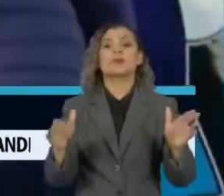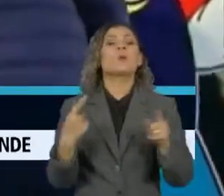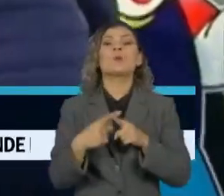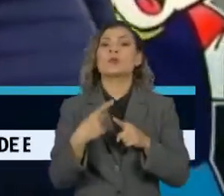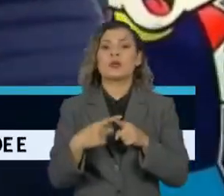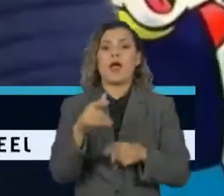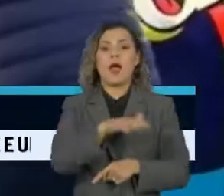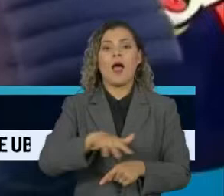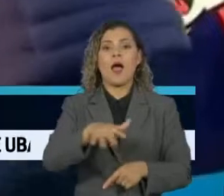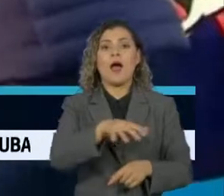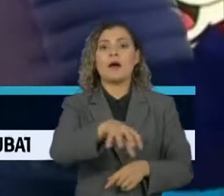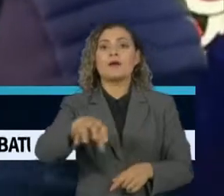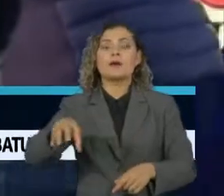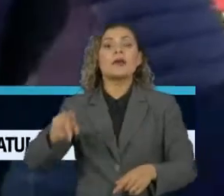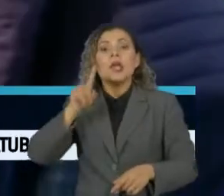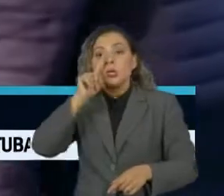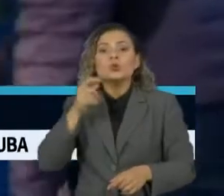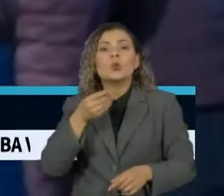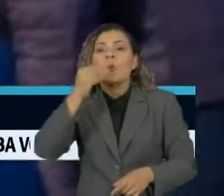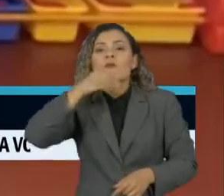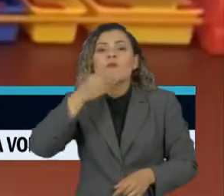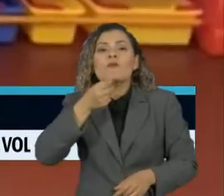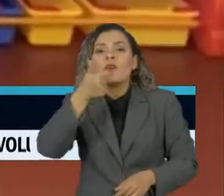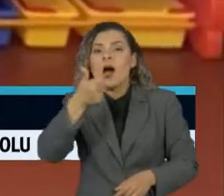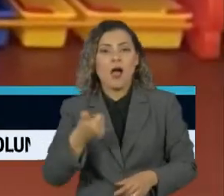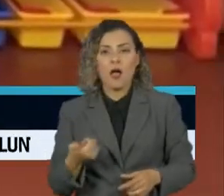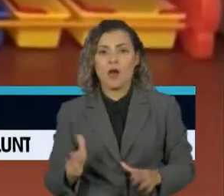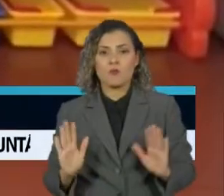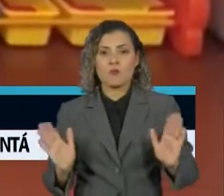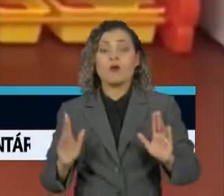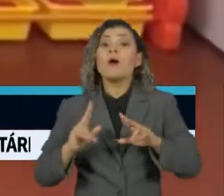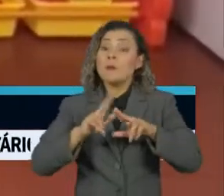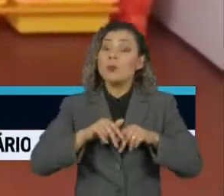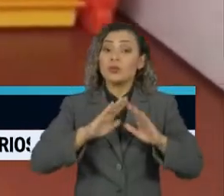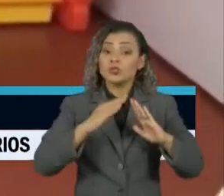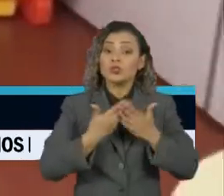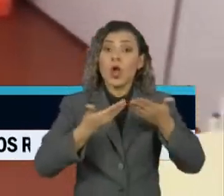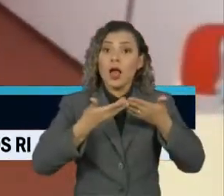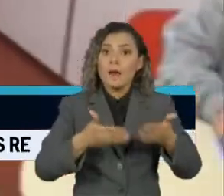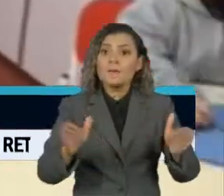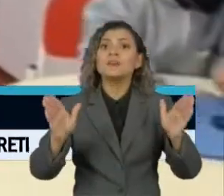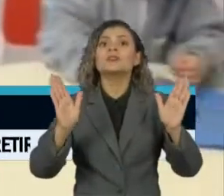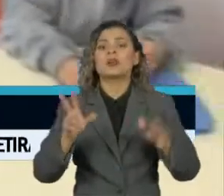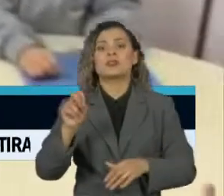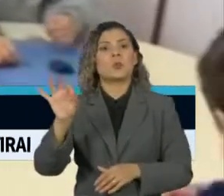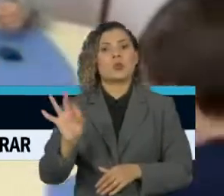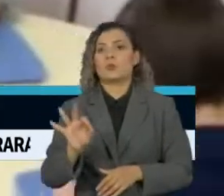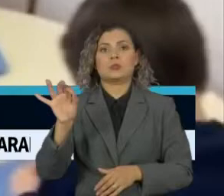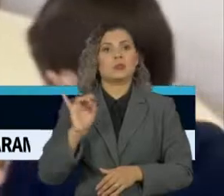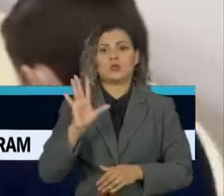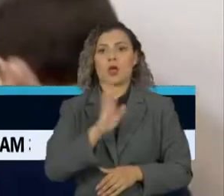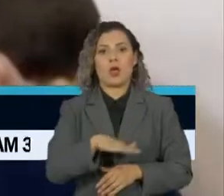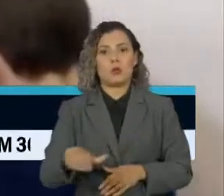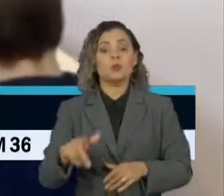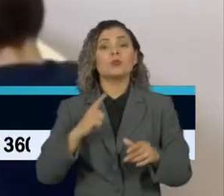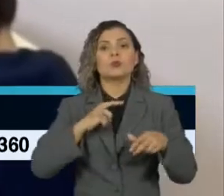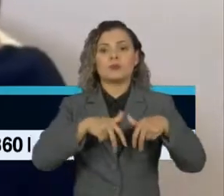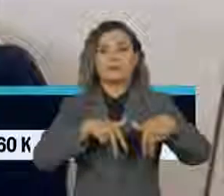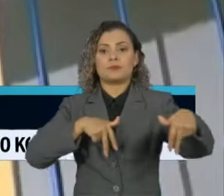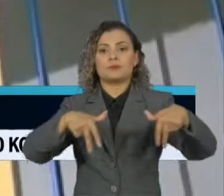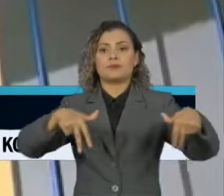nos locais com menores riscos de contaminação. As escolas só puderam receber metade dos alunos e tiveram que